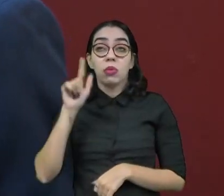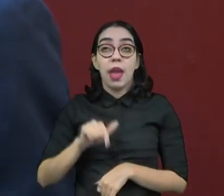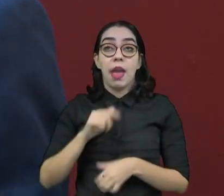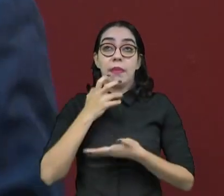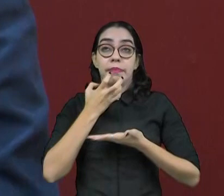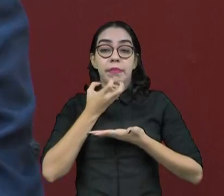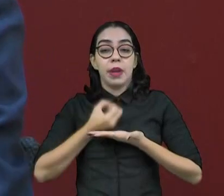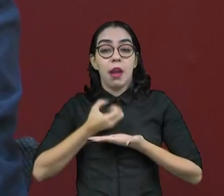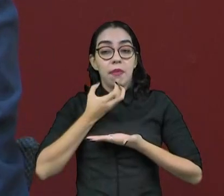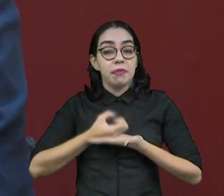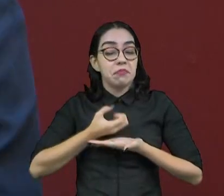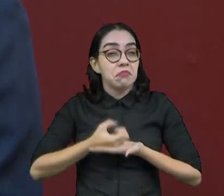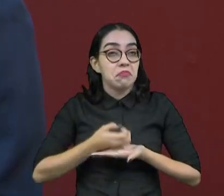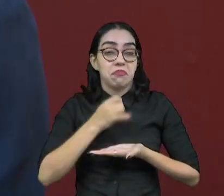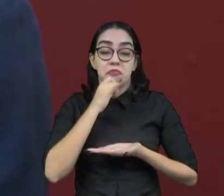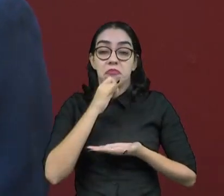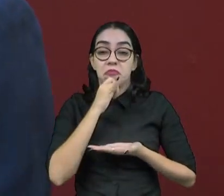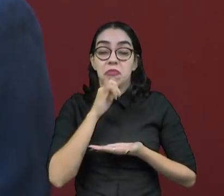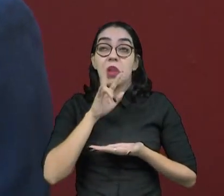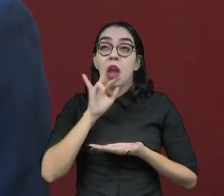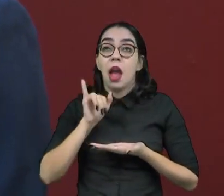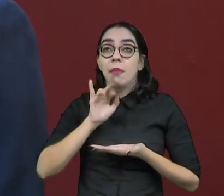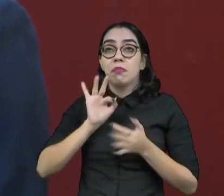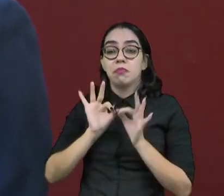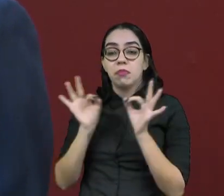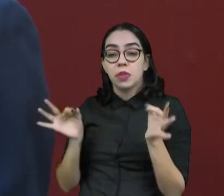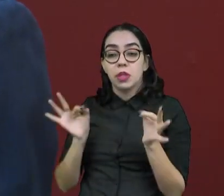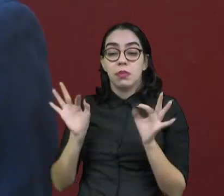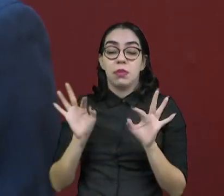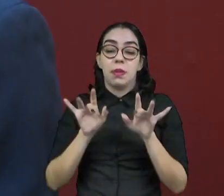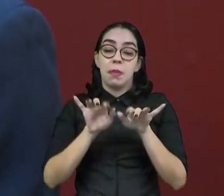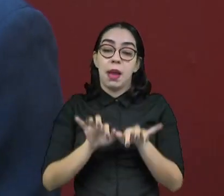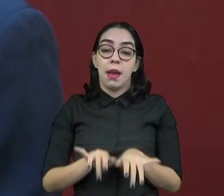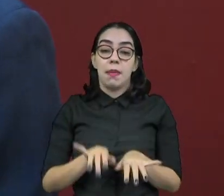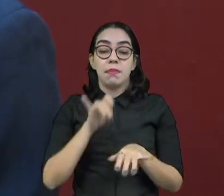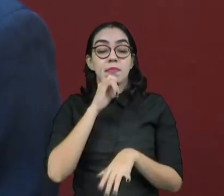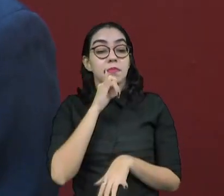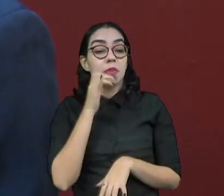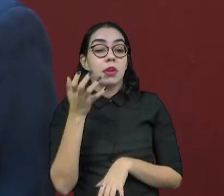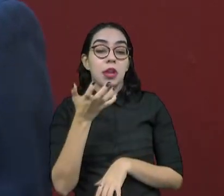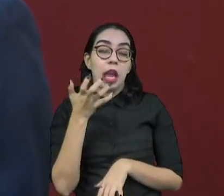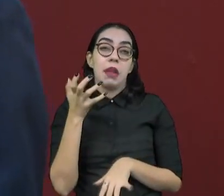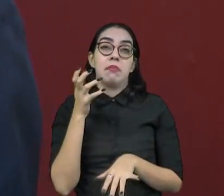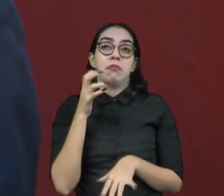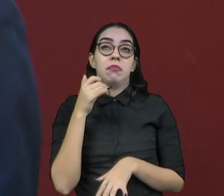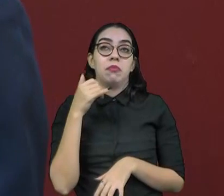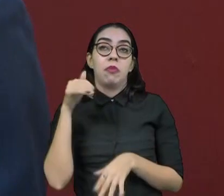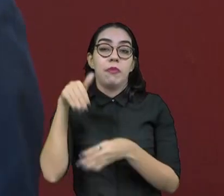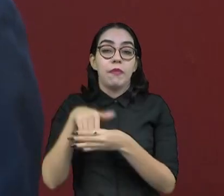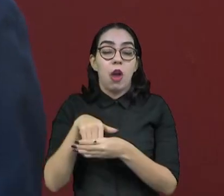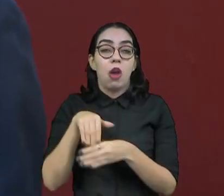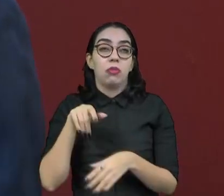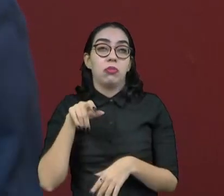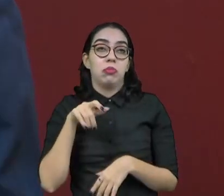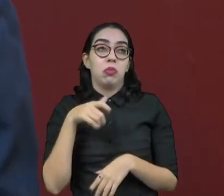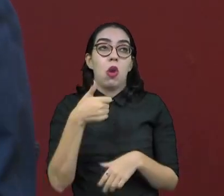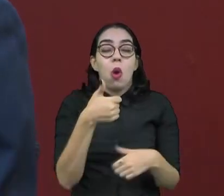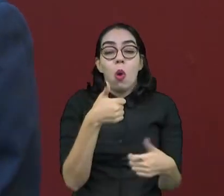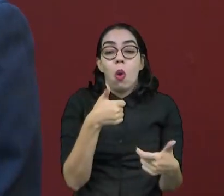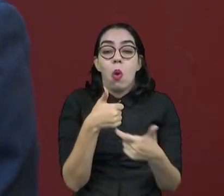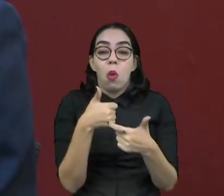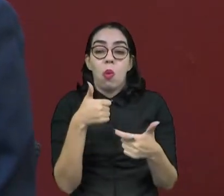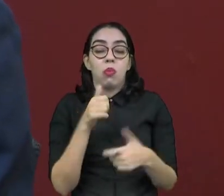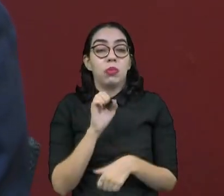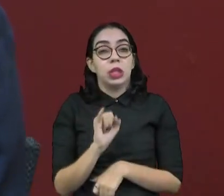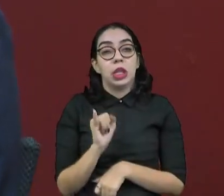telefônicas e o entrevistado responde por meio de teclagem. Ah, se você votaria no fulano, tecle 1. Se votaria no ciclano, tecle 2. E